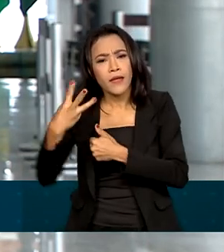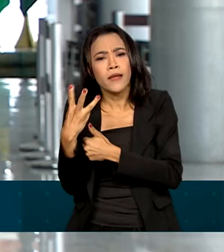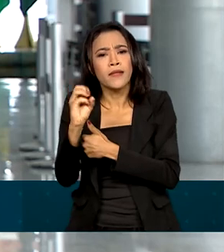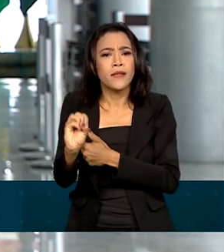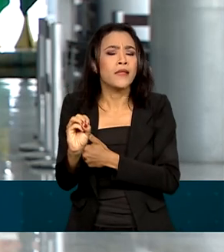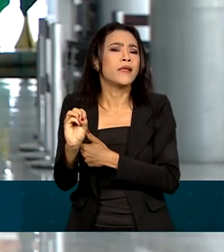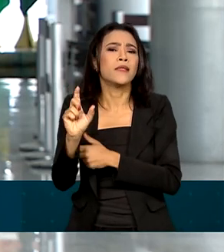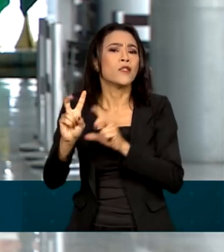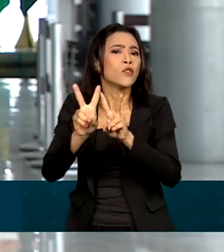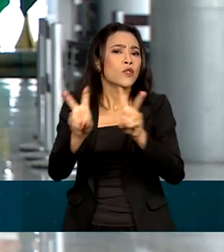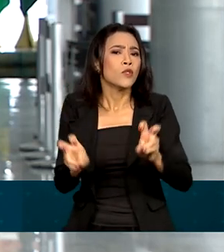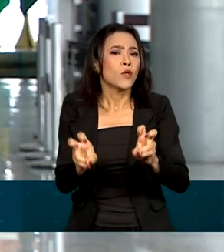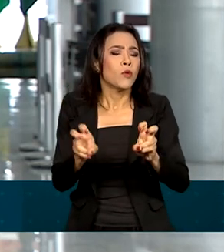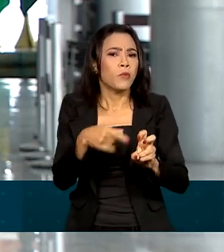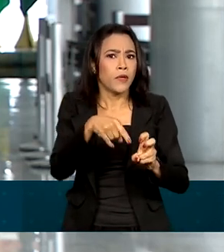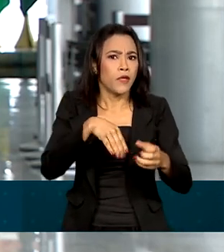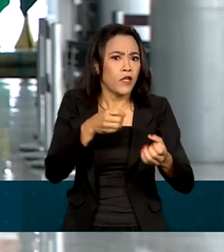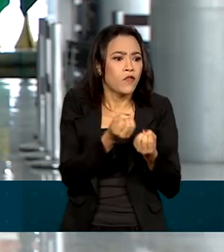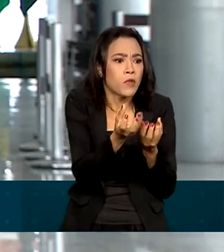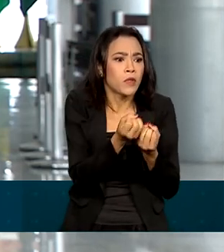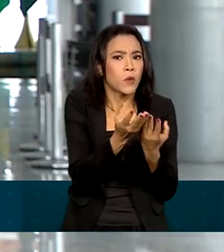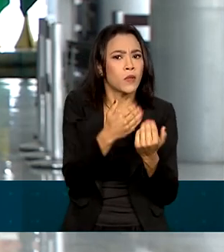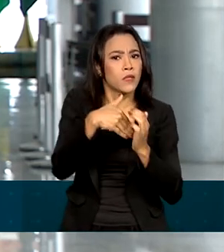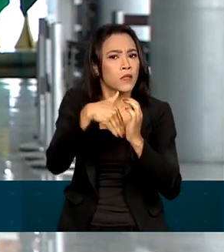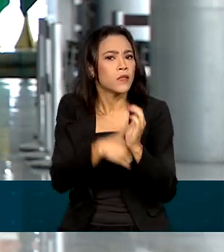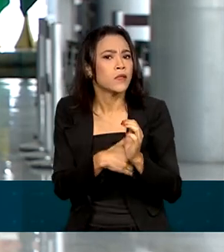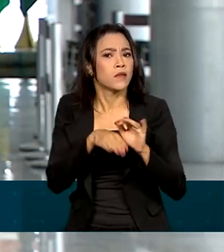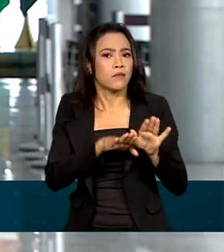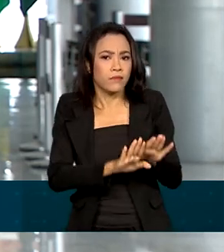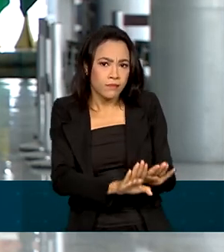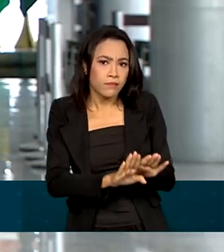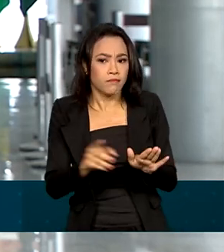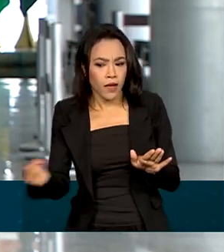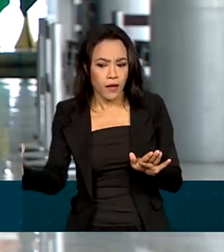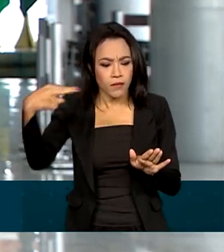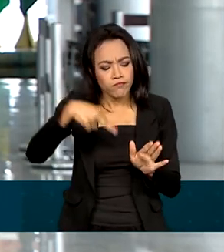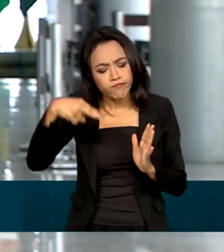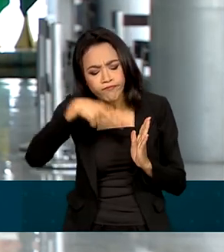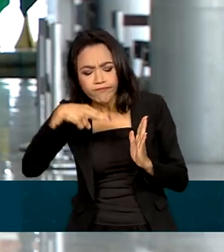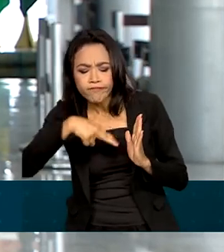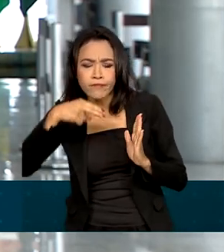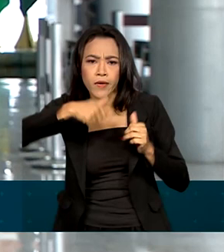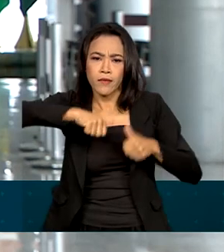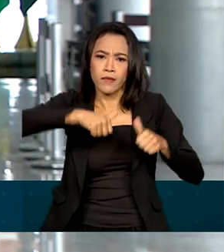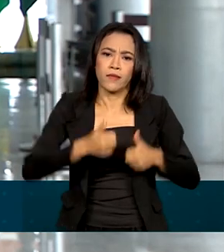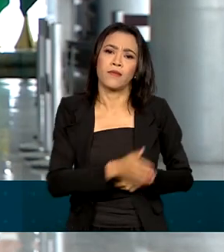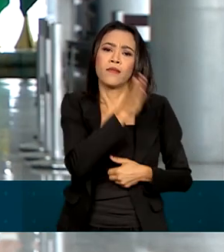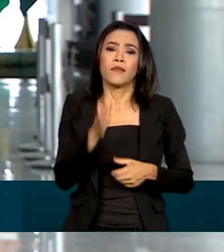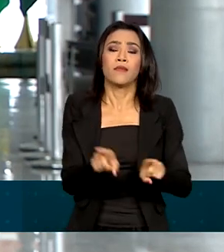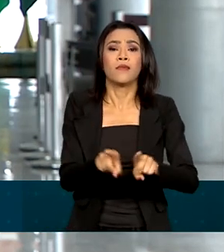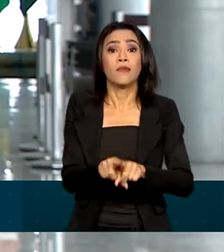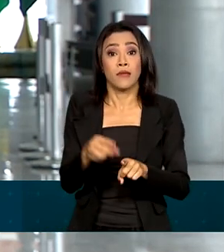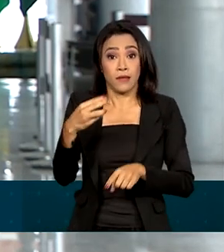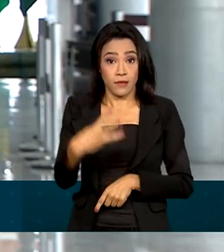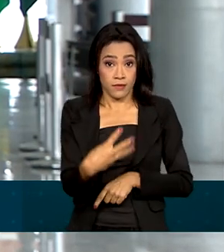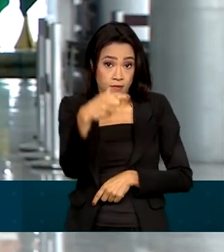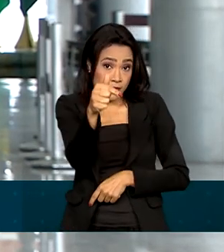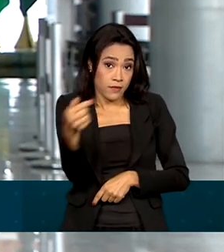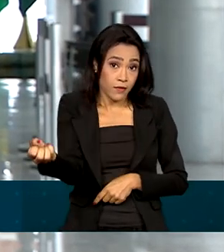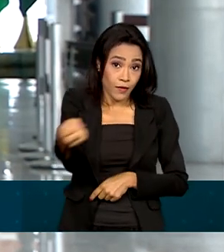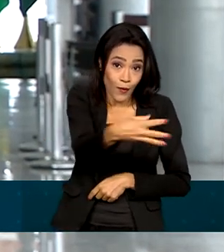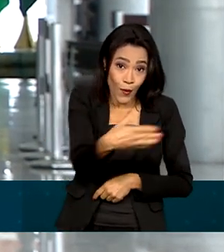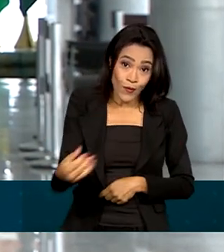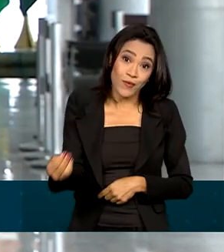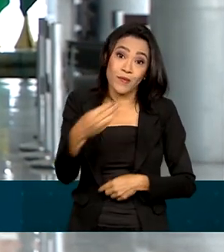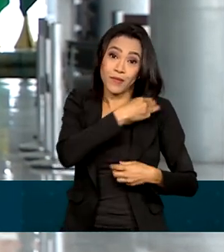sigilo indevido em informações da administração pública. O presidente Lula também impulsou 37 novos ministros. Vamos